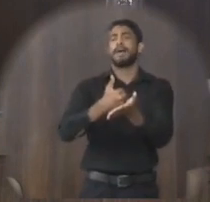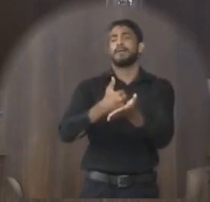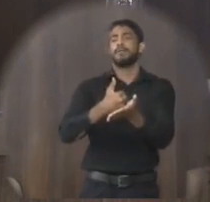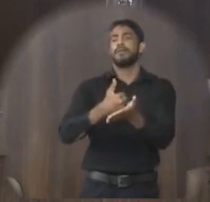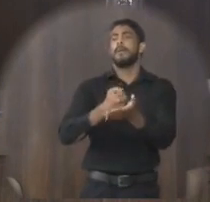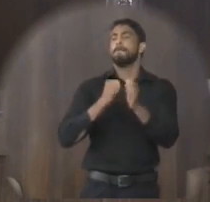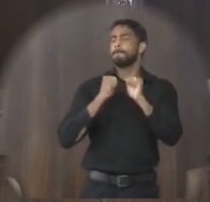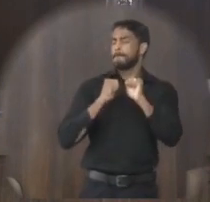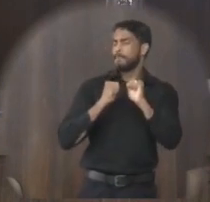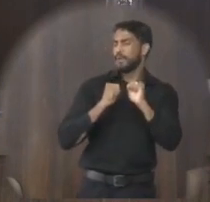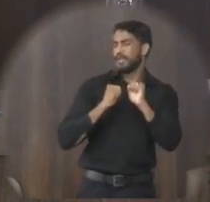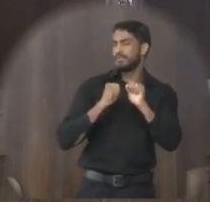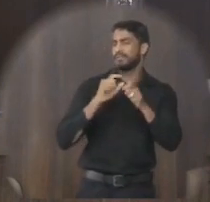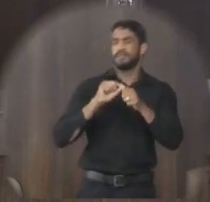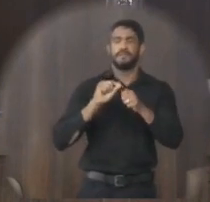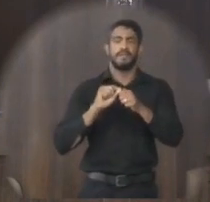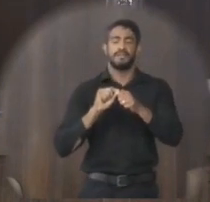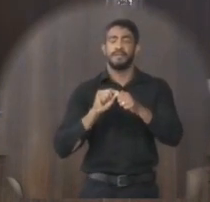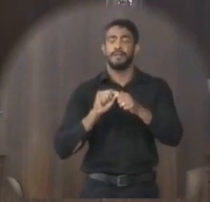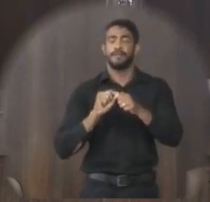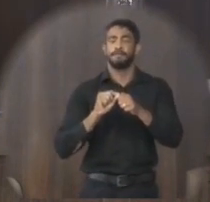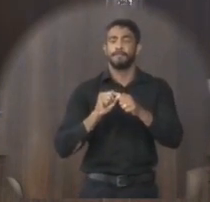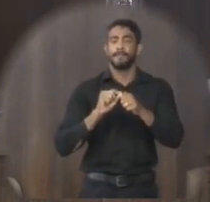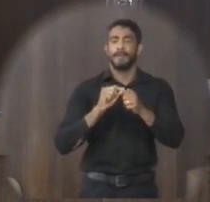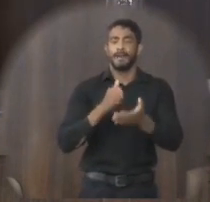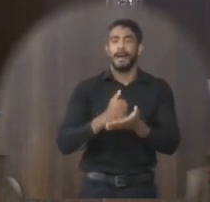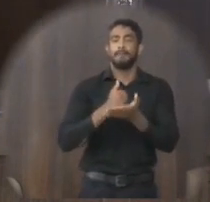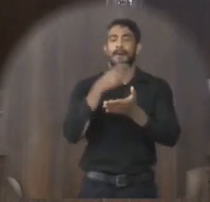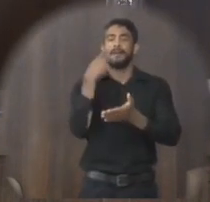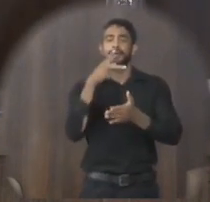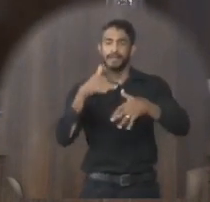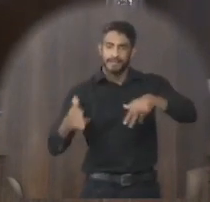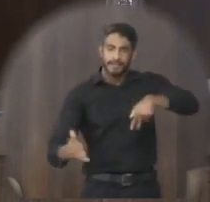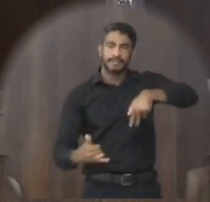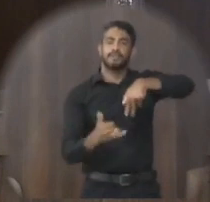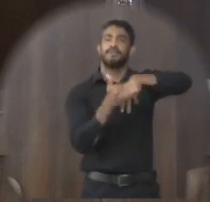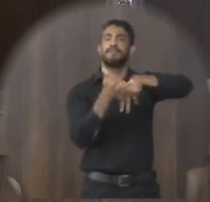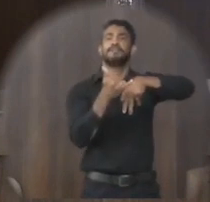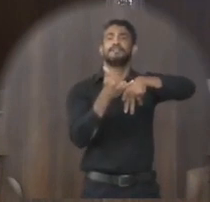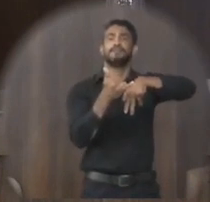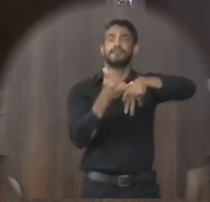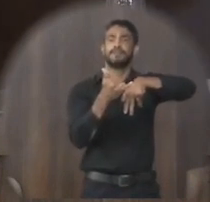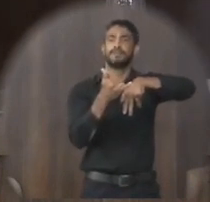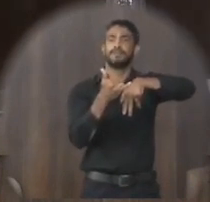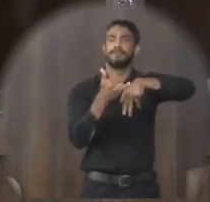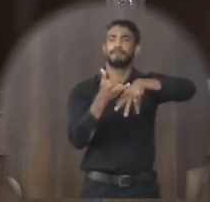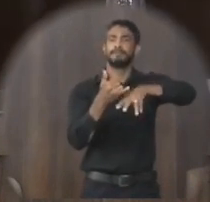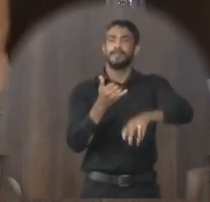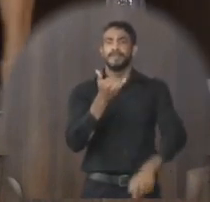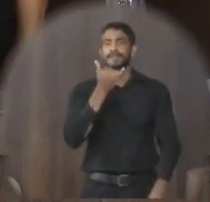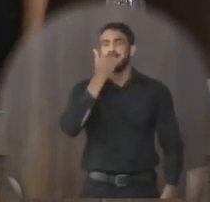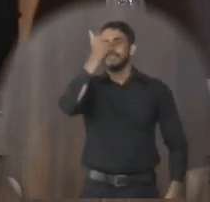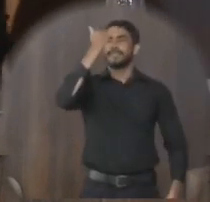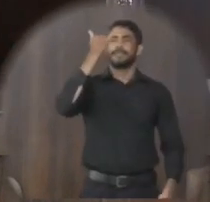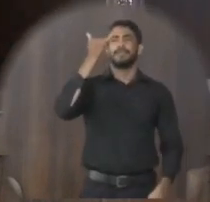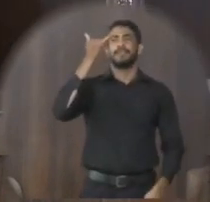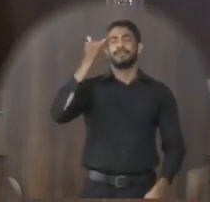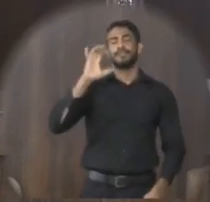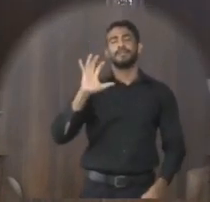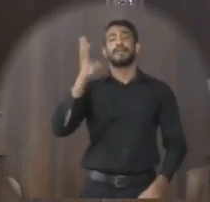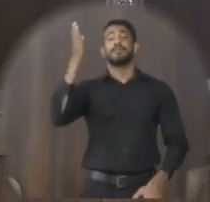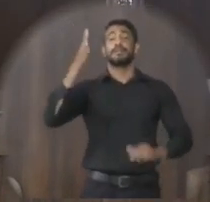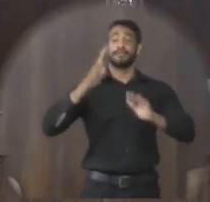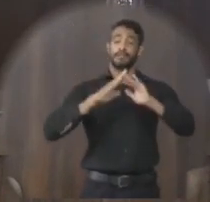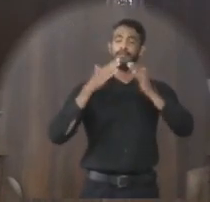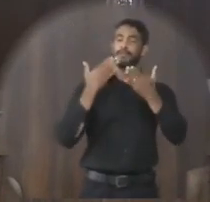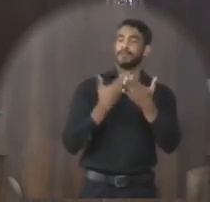fazer para poder dar amparo essas vítimas aí desse acidente trágico, dessa